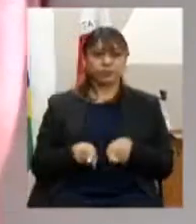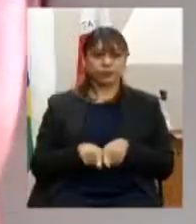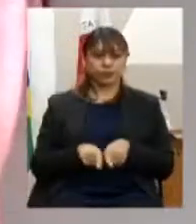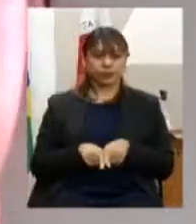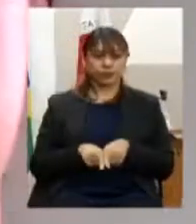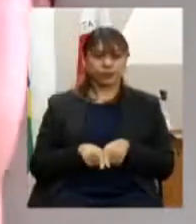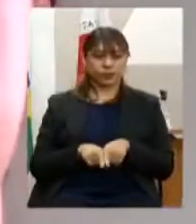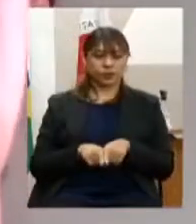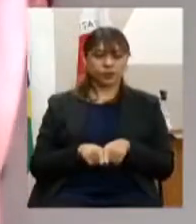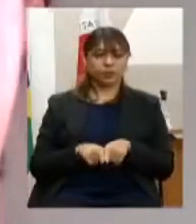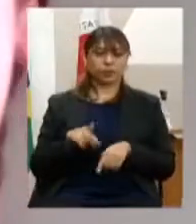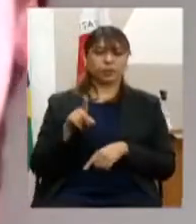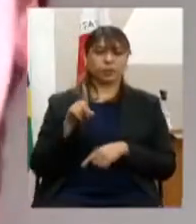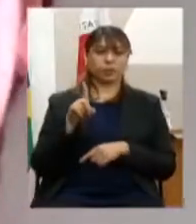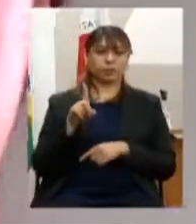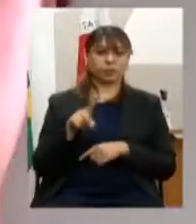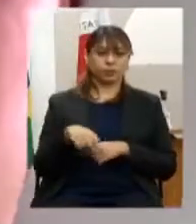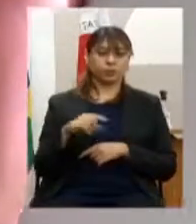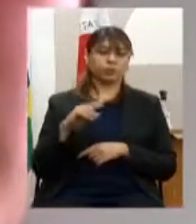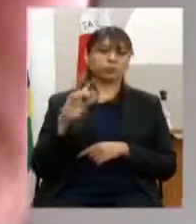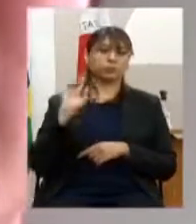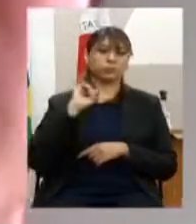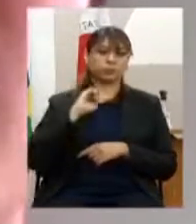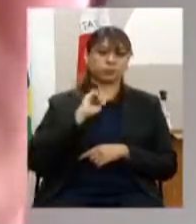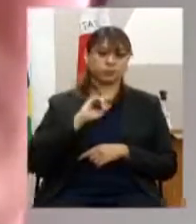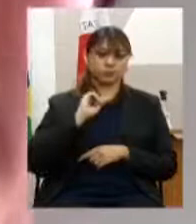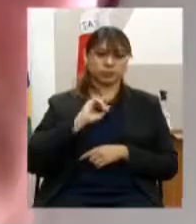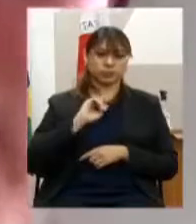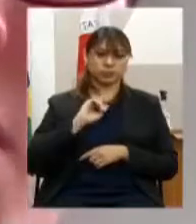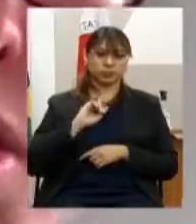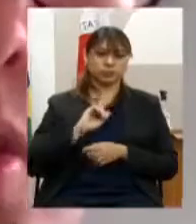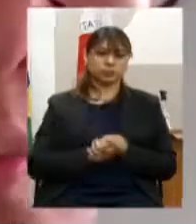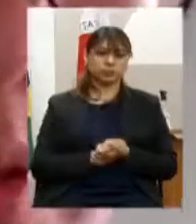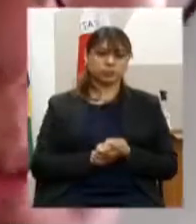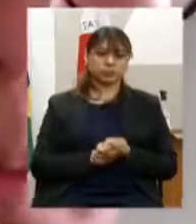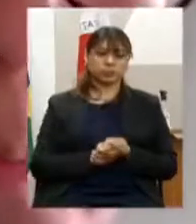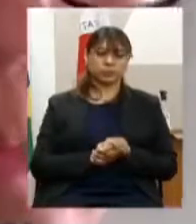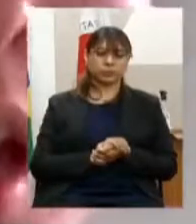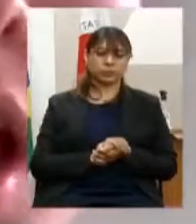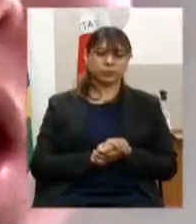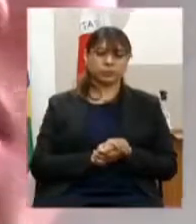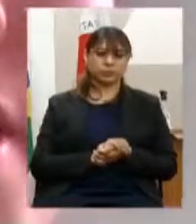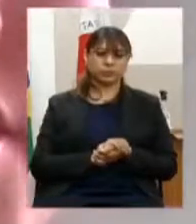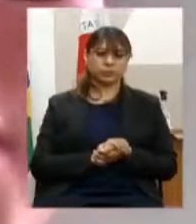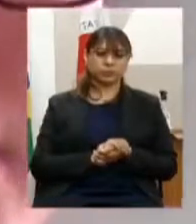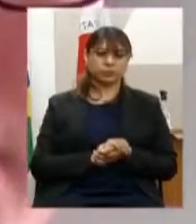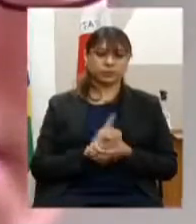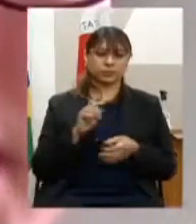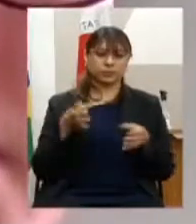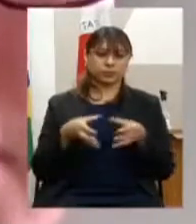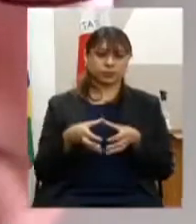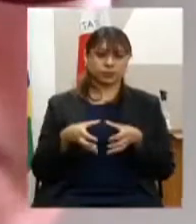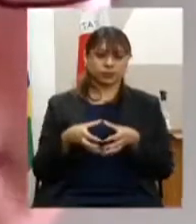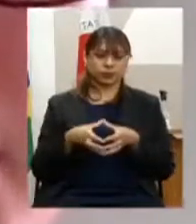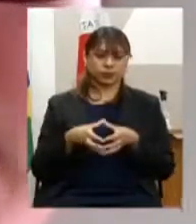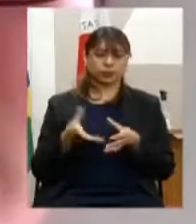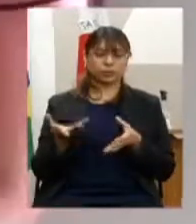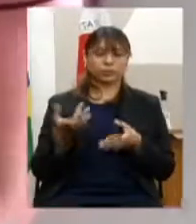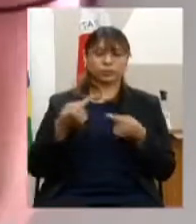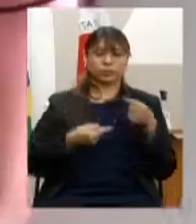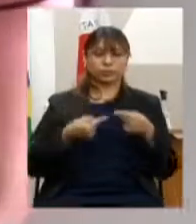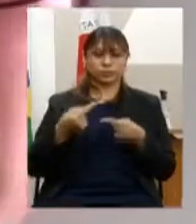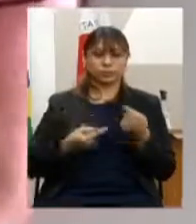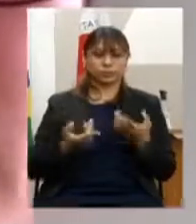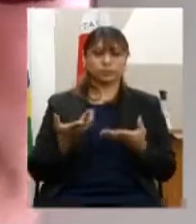transexuais e cisgêneras de minas gerais que é o coletivo BIL coletivo estadual de políticas sobre